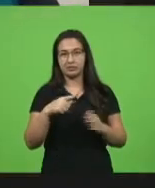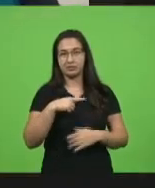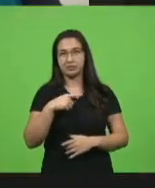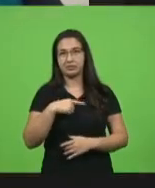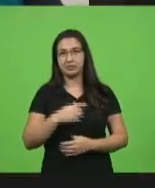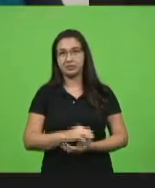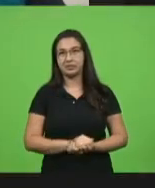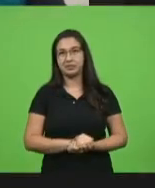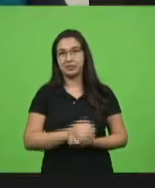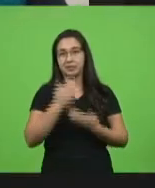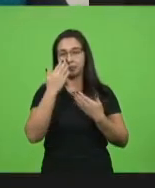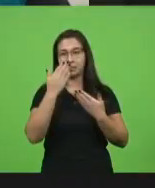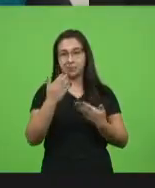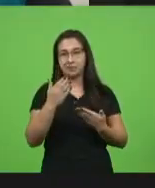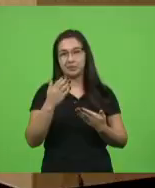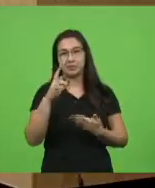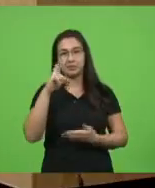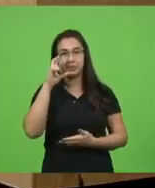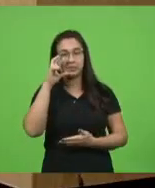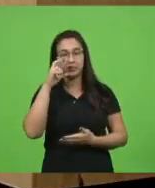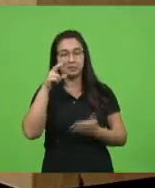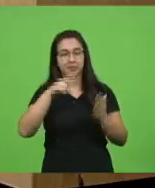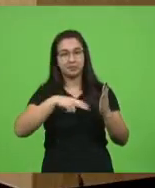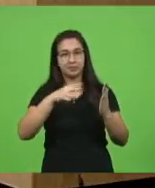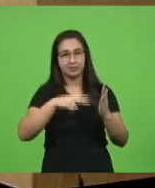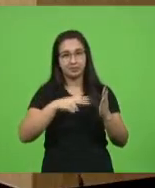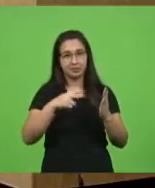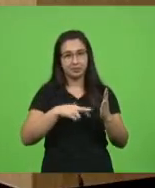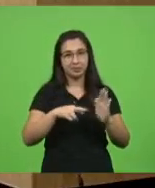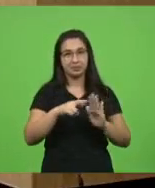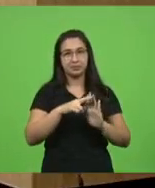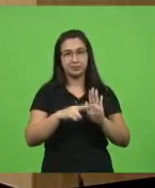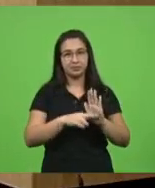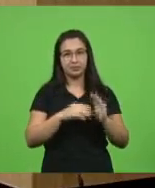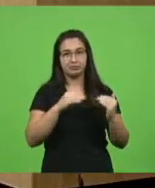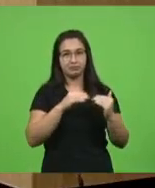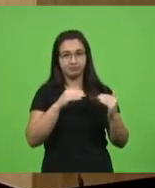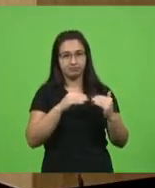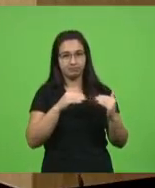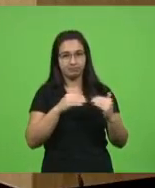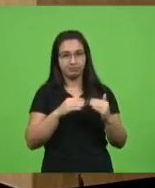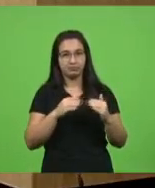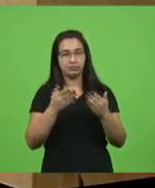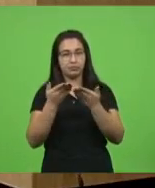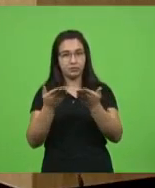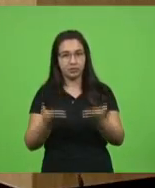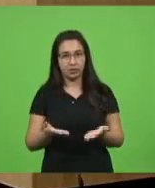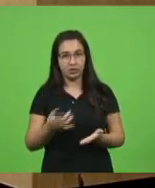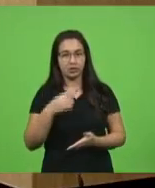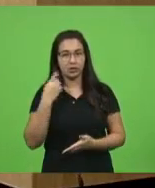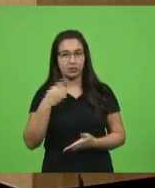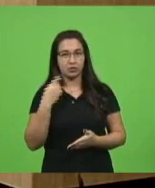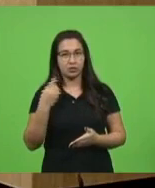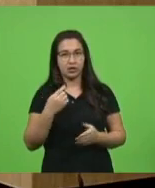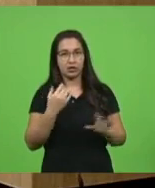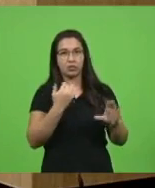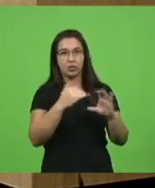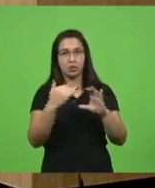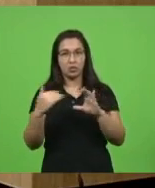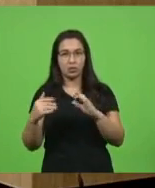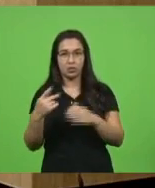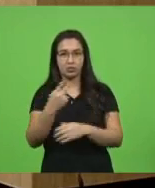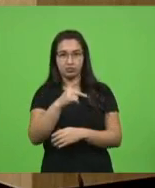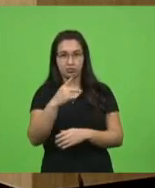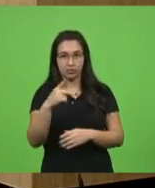Ricardo Alba, pela leitura das atas em consonância ao nosso regimento interno, já que os deputados todos receberam também as atas em seus e